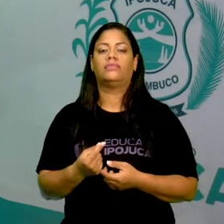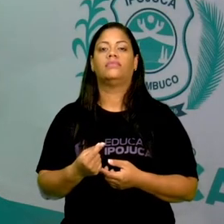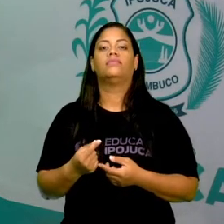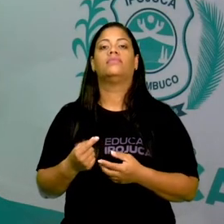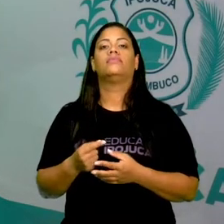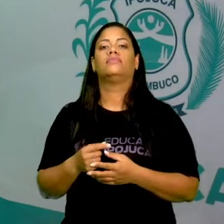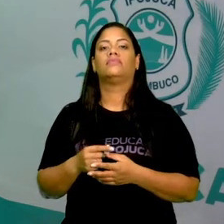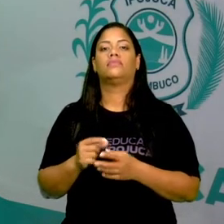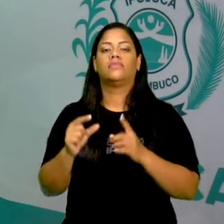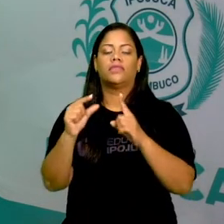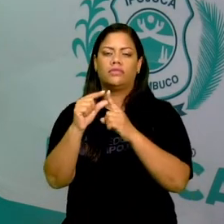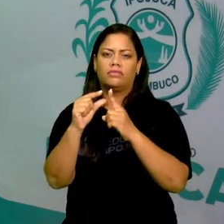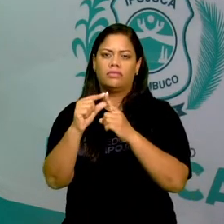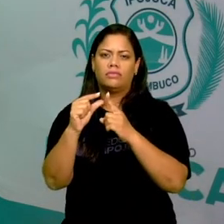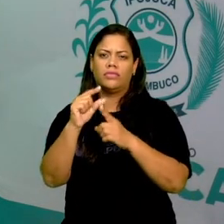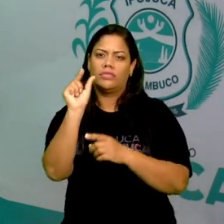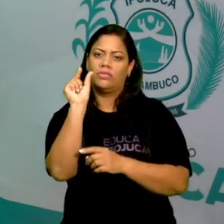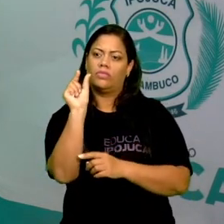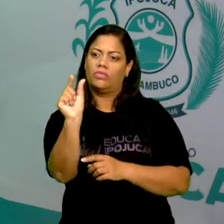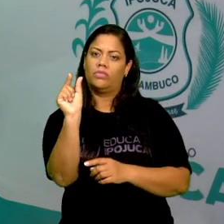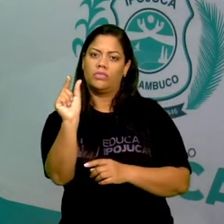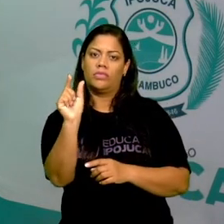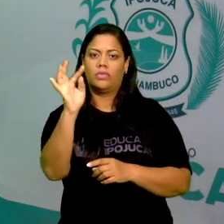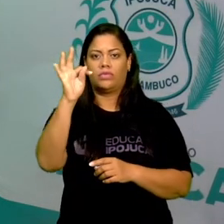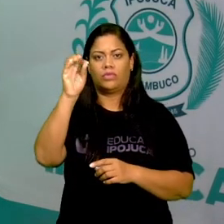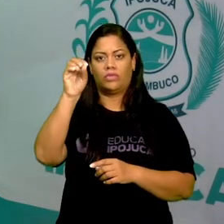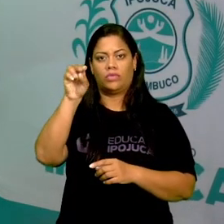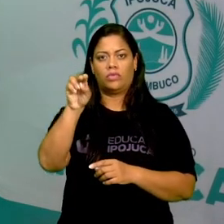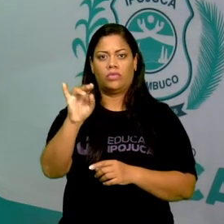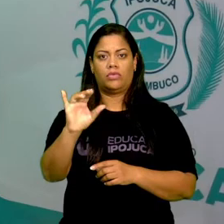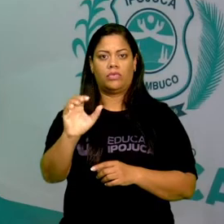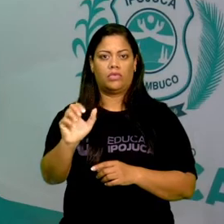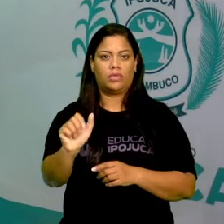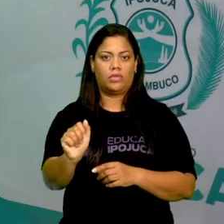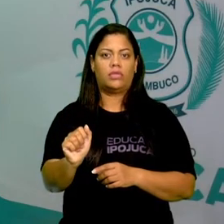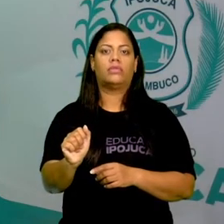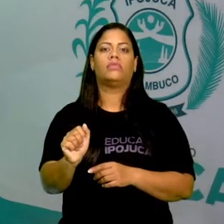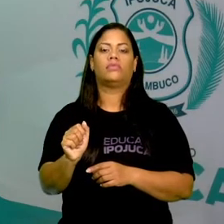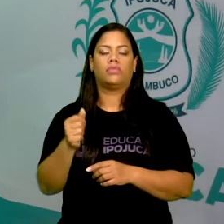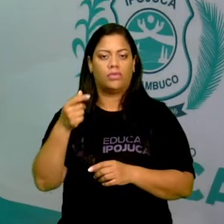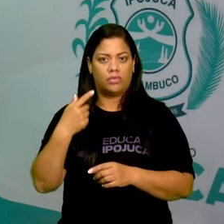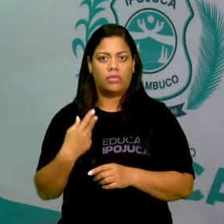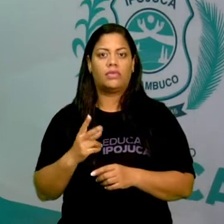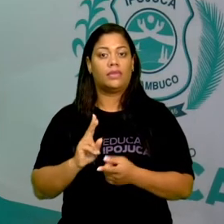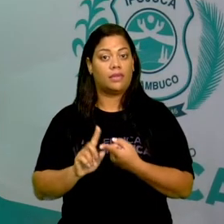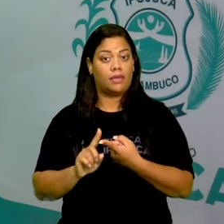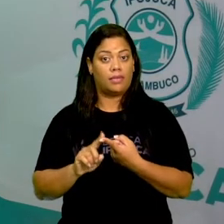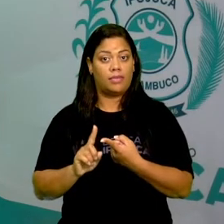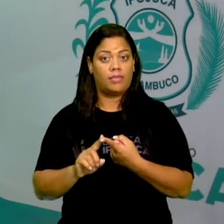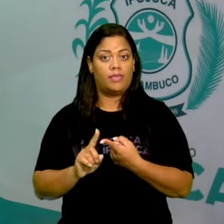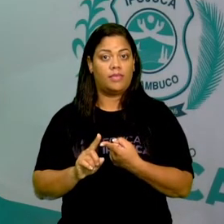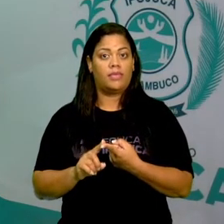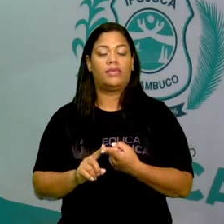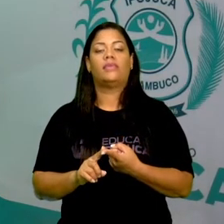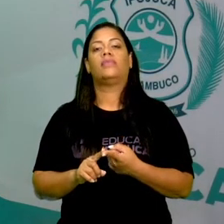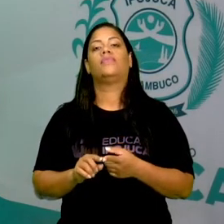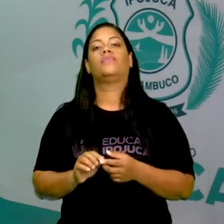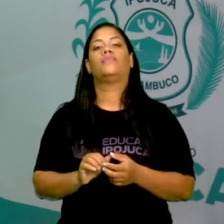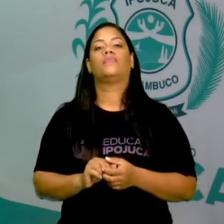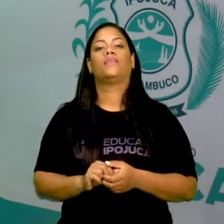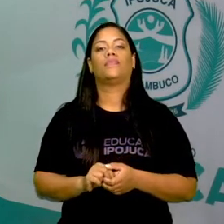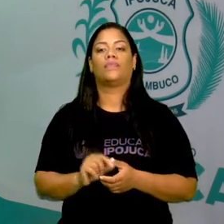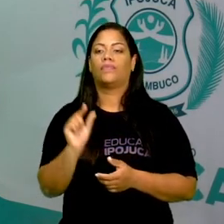tônica, nem o c deixou de ser uma sílaba tônica. Eles também são a sílaba